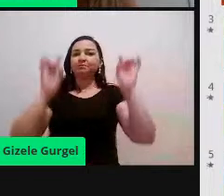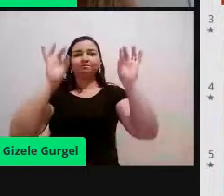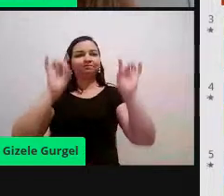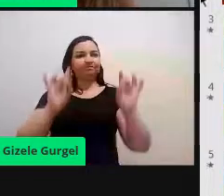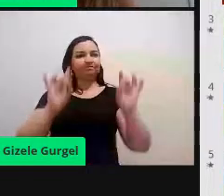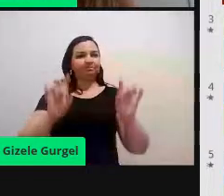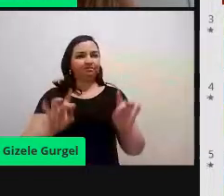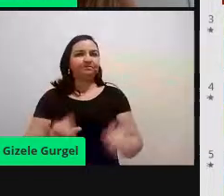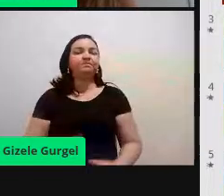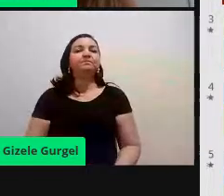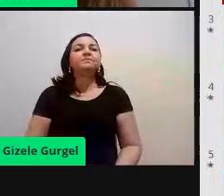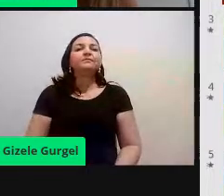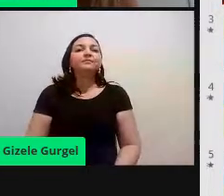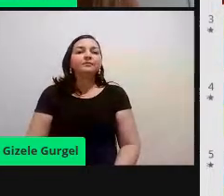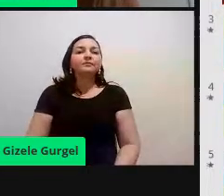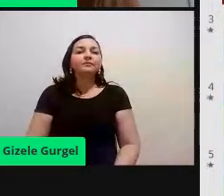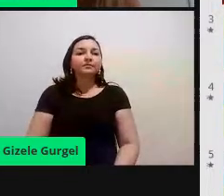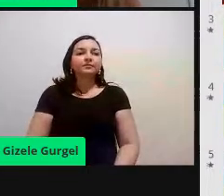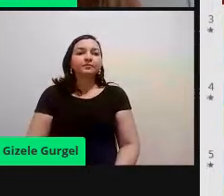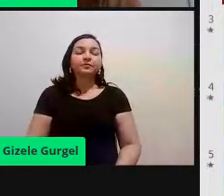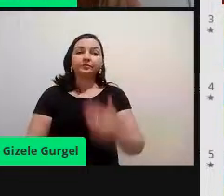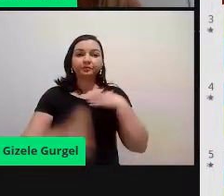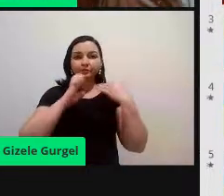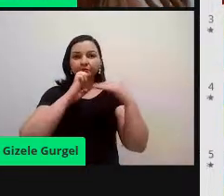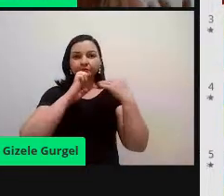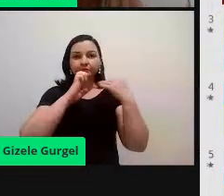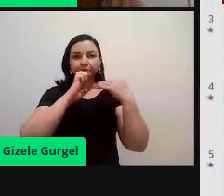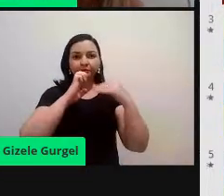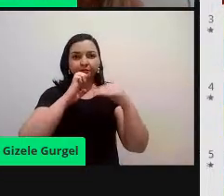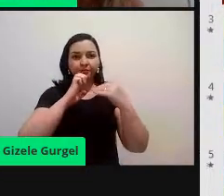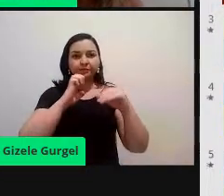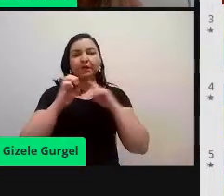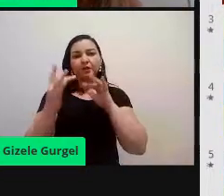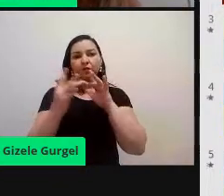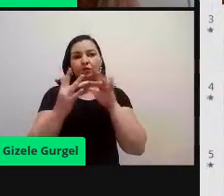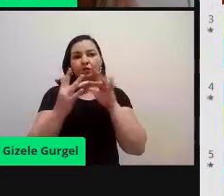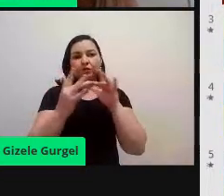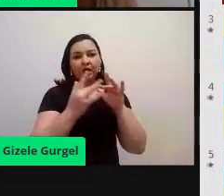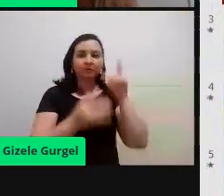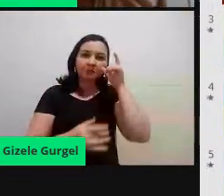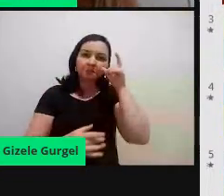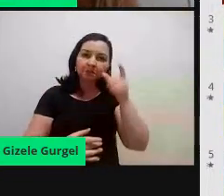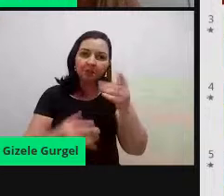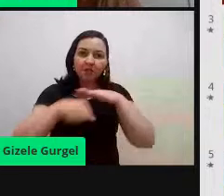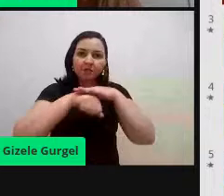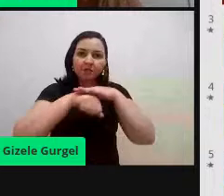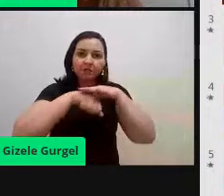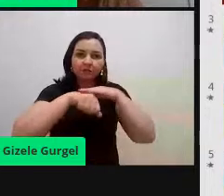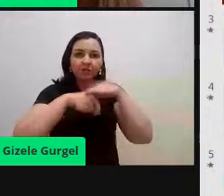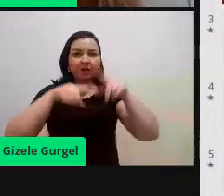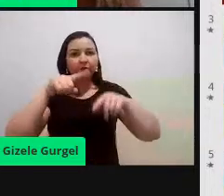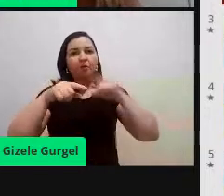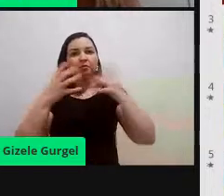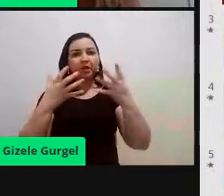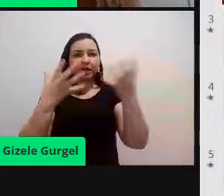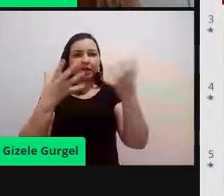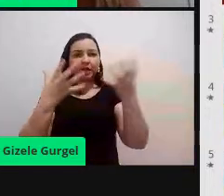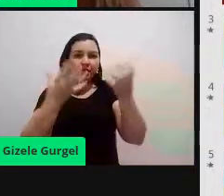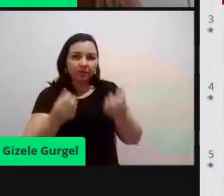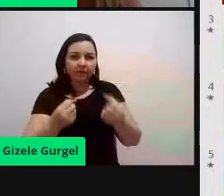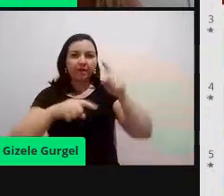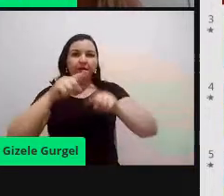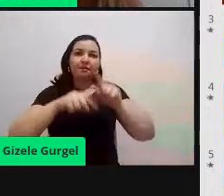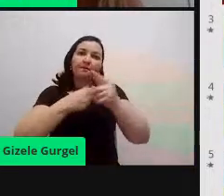o meu e-mail aqui, para contato, quem tiver interesse em algum tipo de material, quiser algum tipo de ajuda,